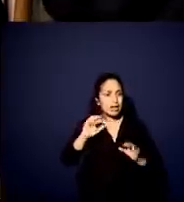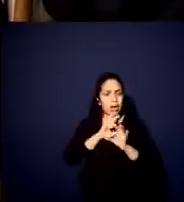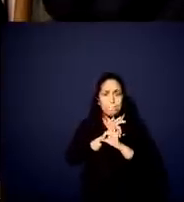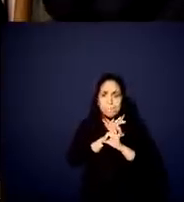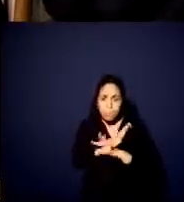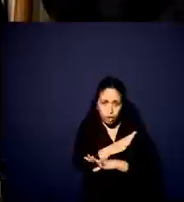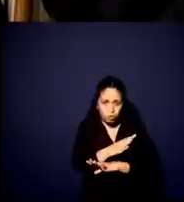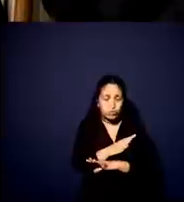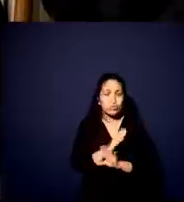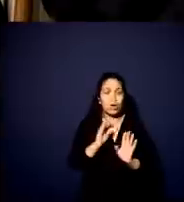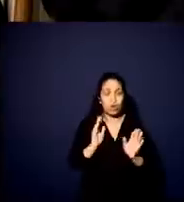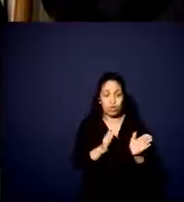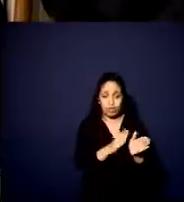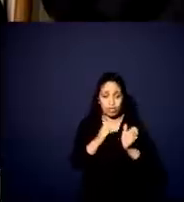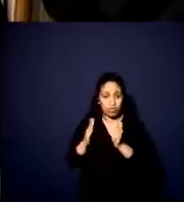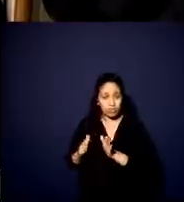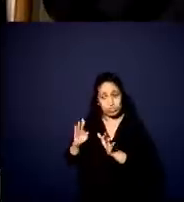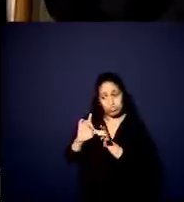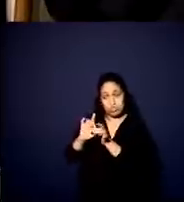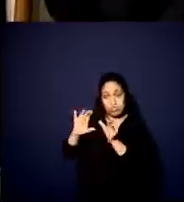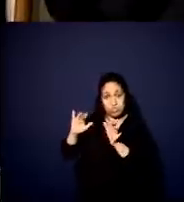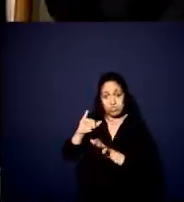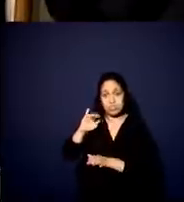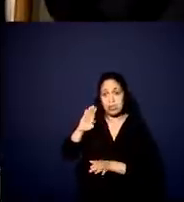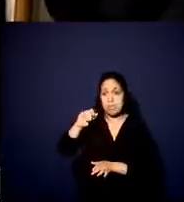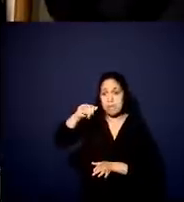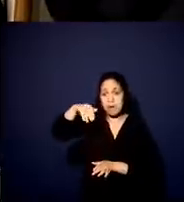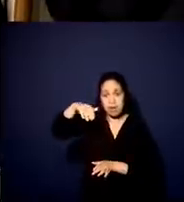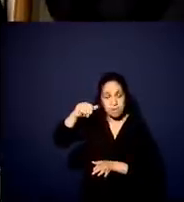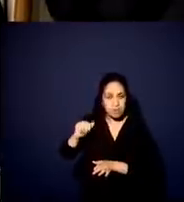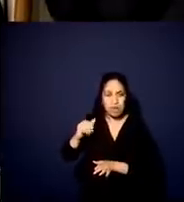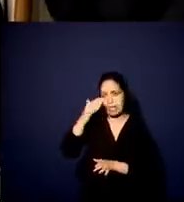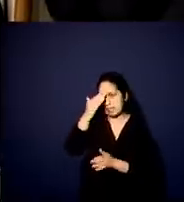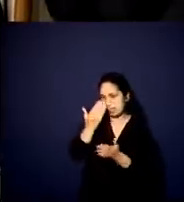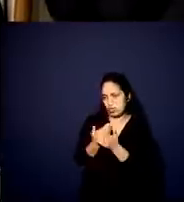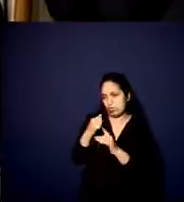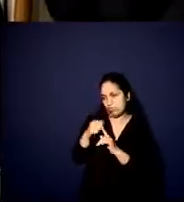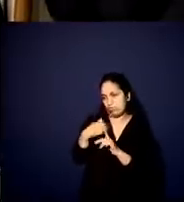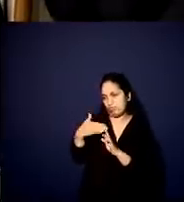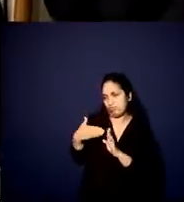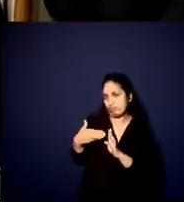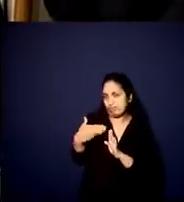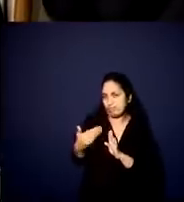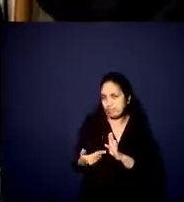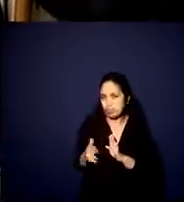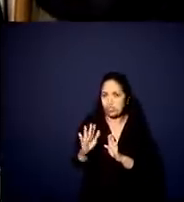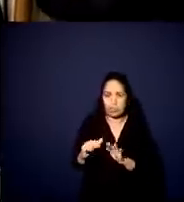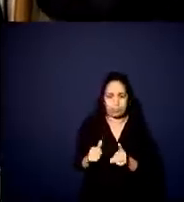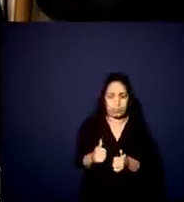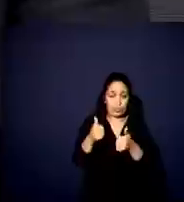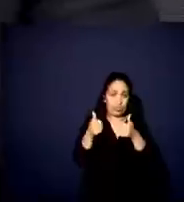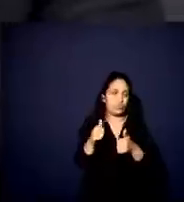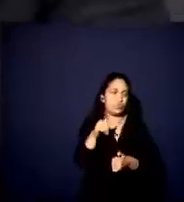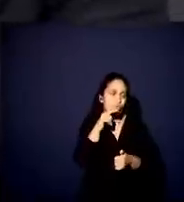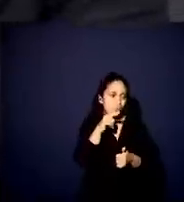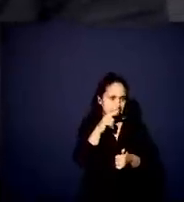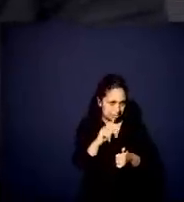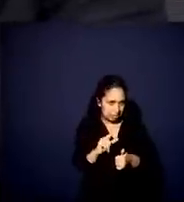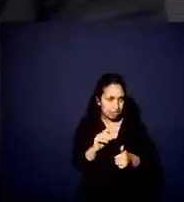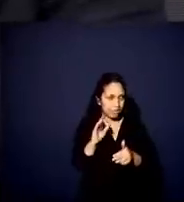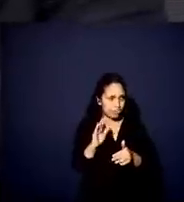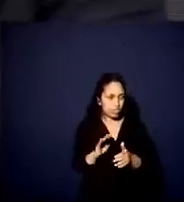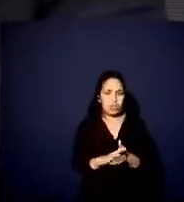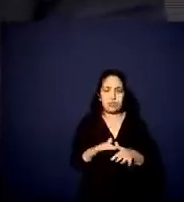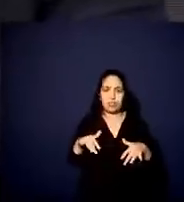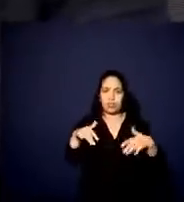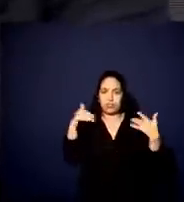Agora, nós estamos na fase de licença prévia do IBAMA, que eu acredito que nos próximos meses a gente tenha isso também de forma positiva, já que, nas audiências